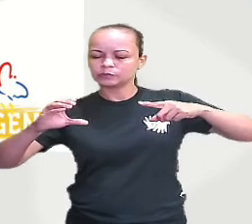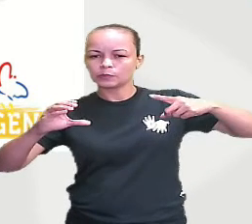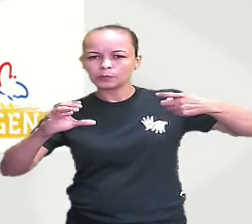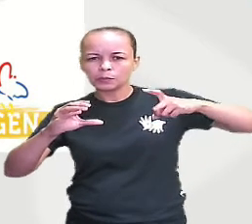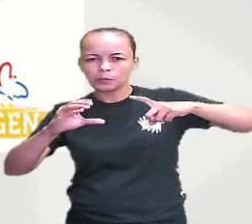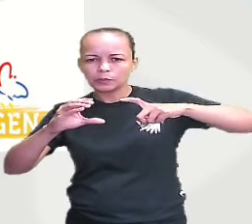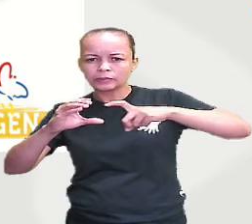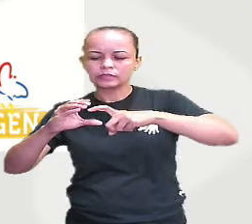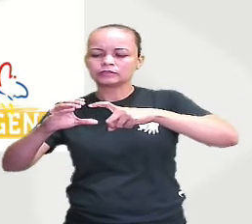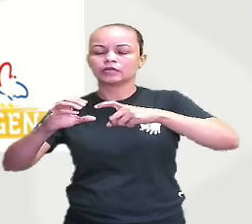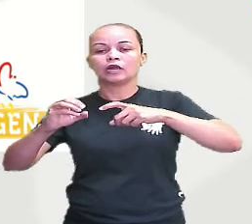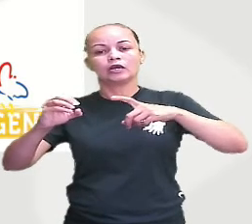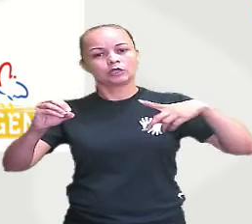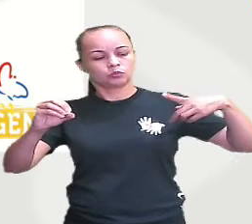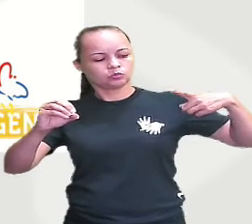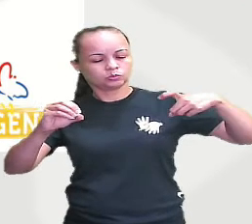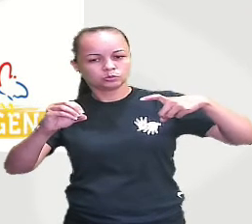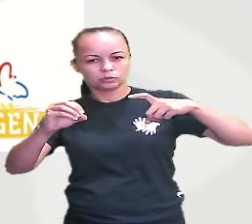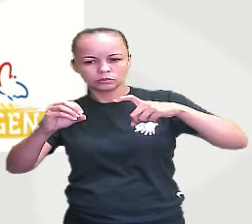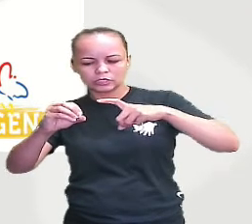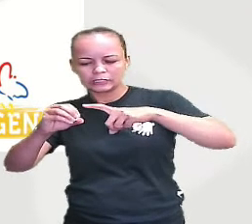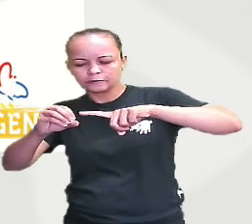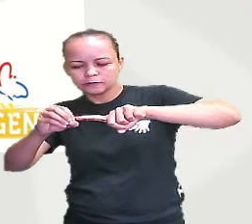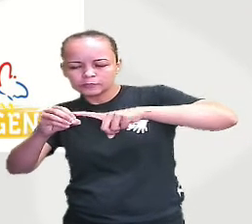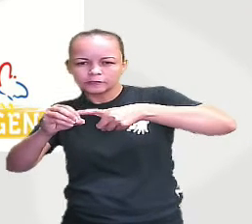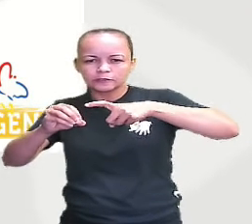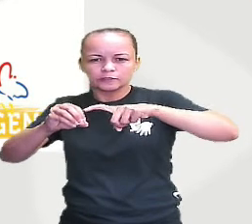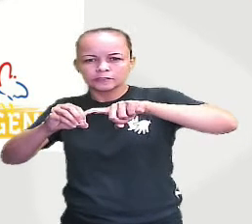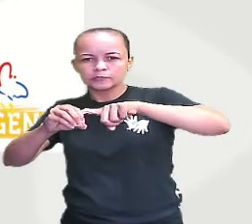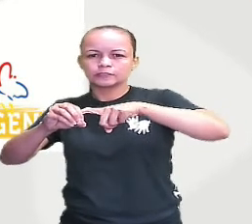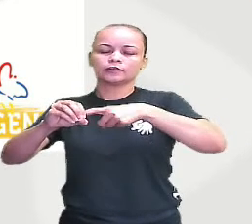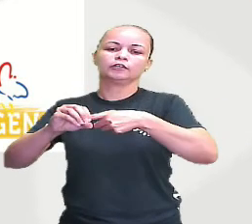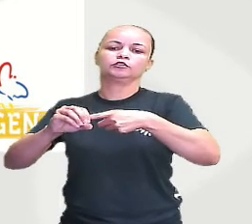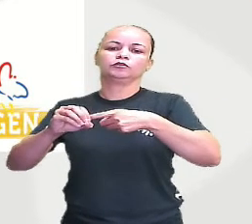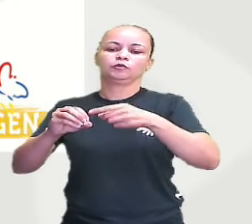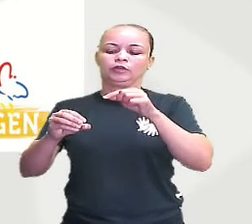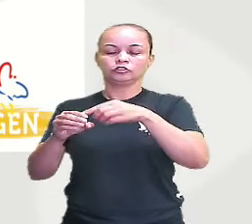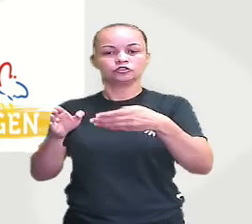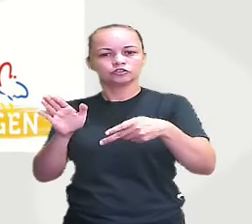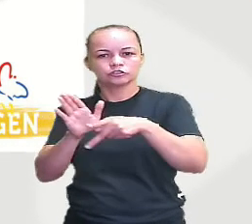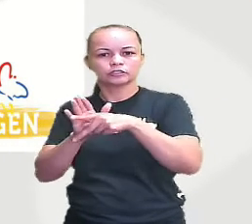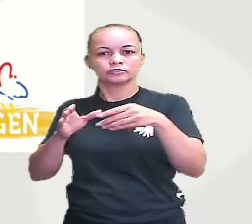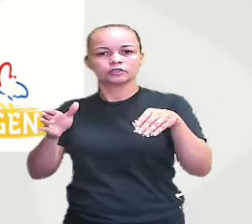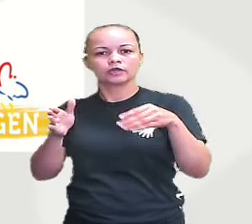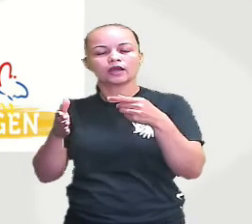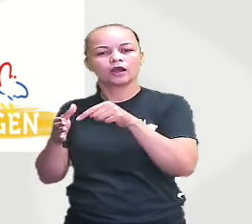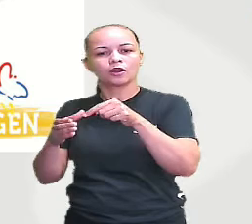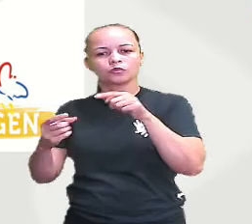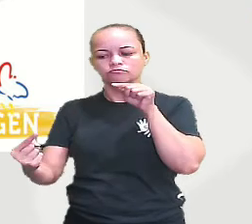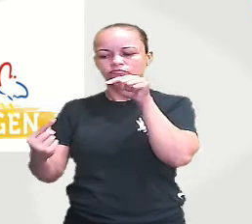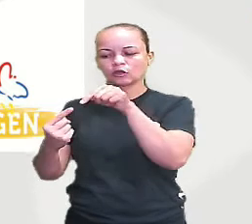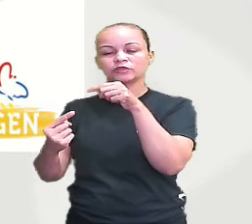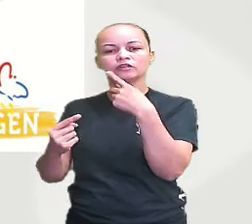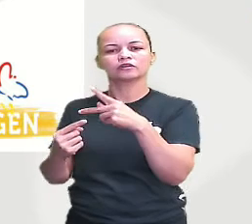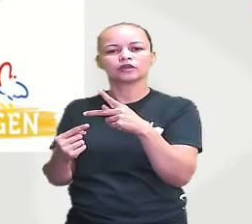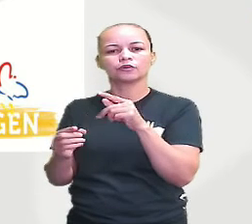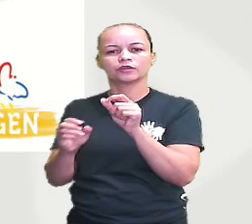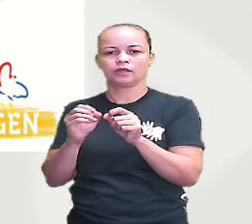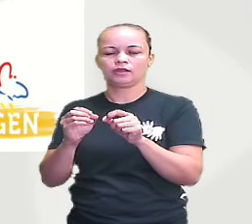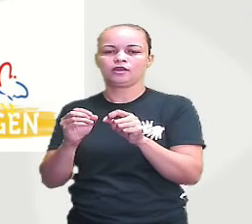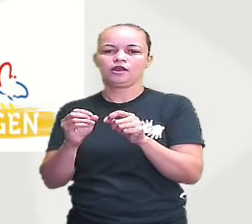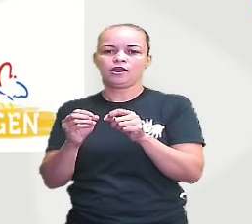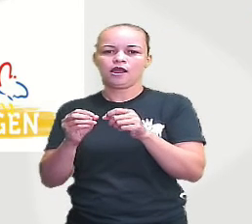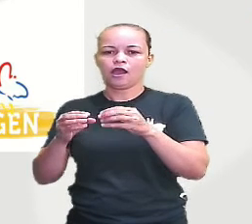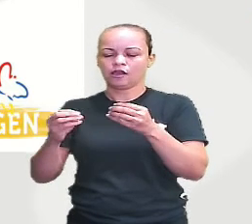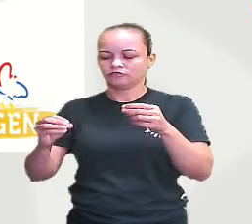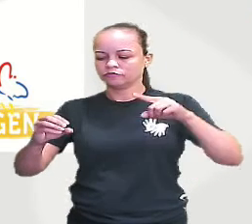ser justamente o espermatozoide vai adentrando nela, vai entrando para poder justamente alcançar o seu objetivo, que é a fecundação. E por